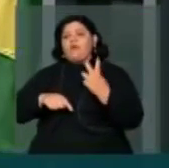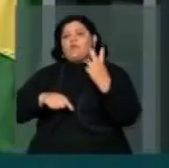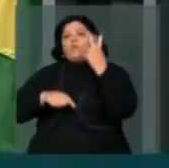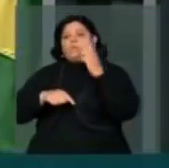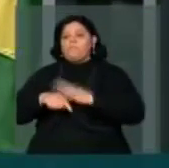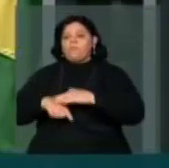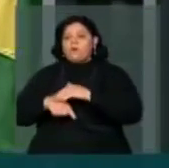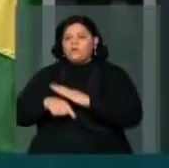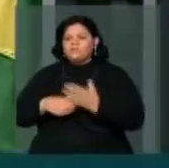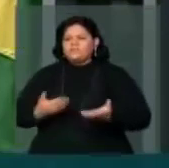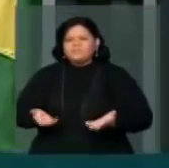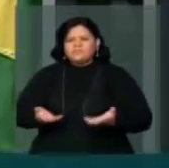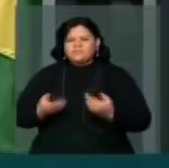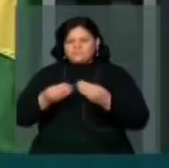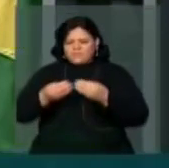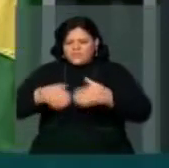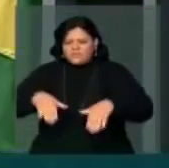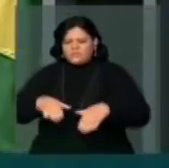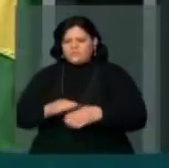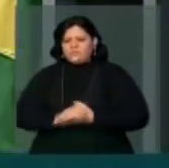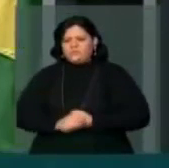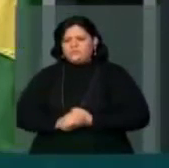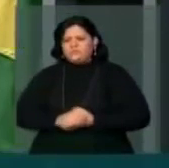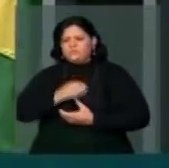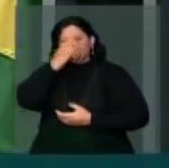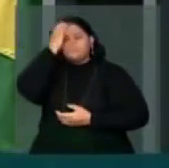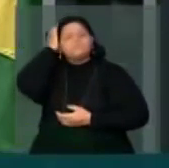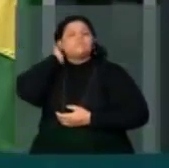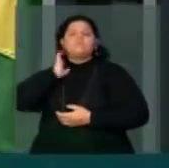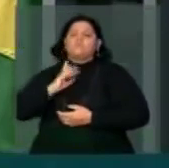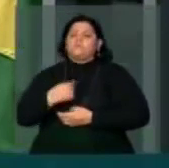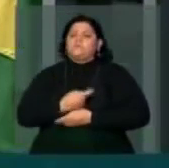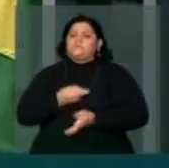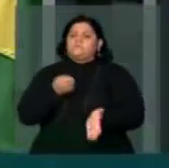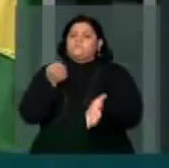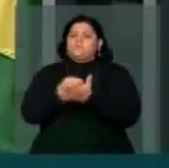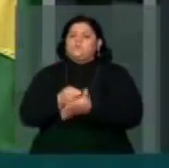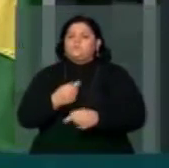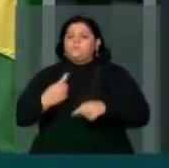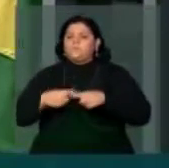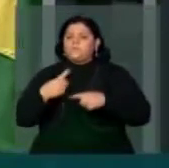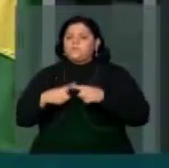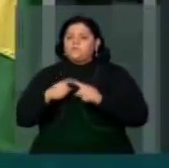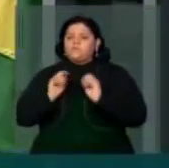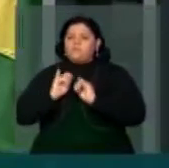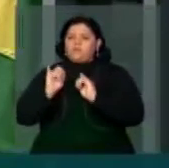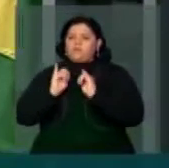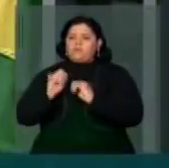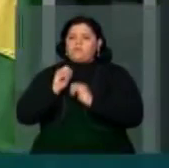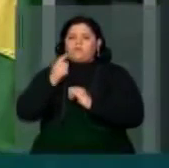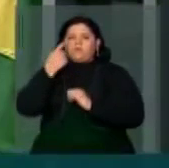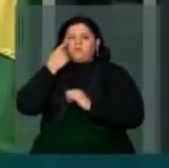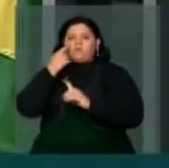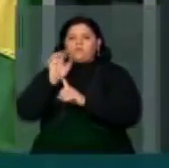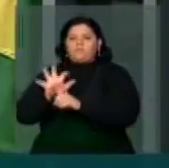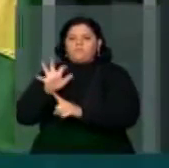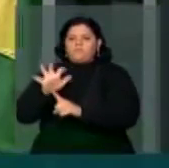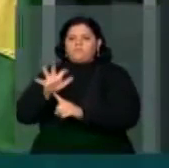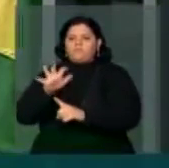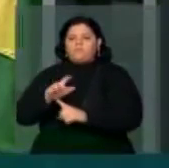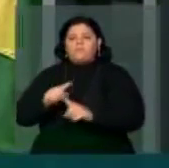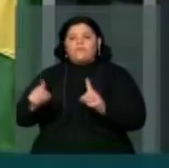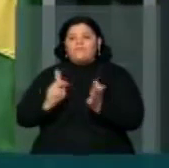impedir prejuízo imposto ao consumidor pela propaganda enganosa dos fabricantes de